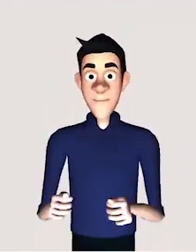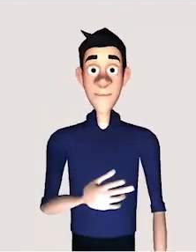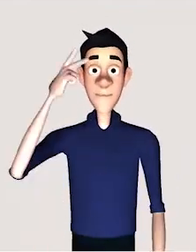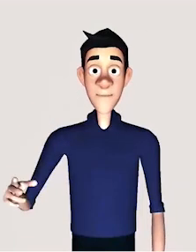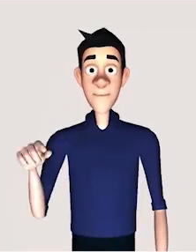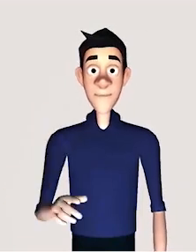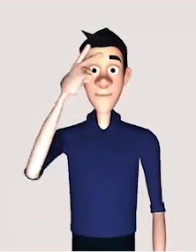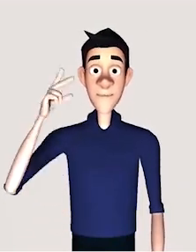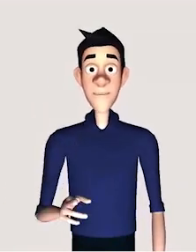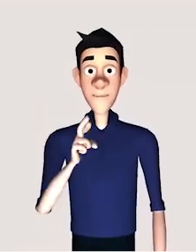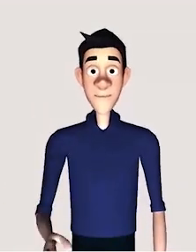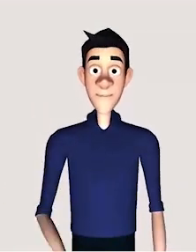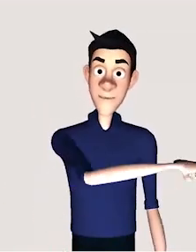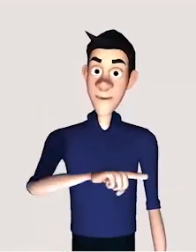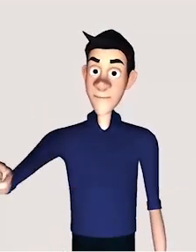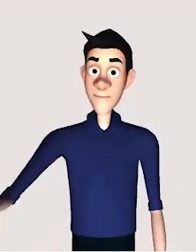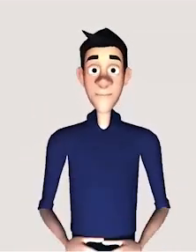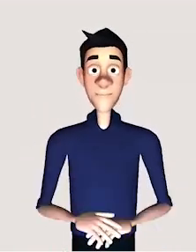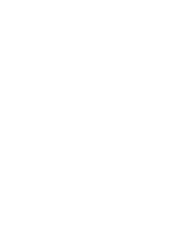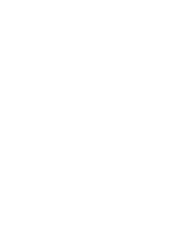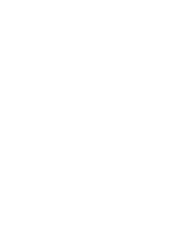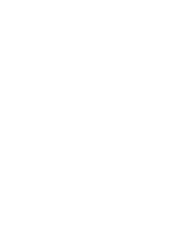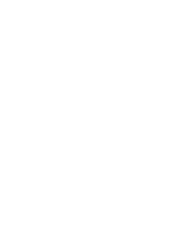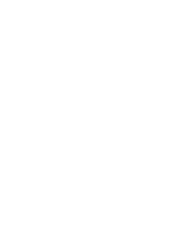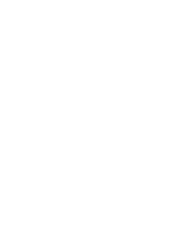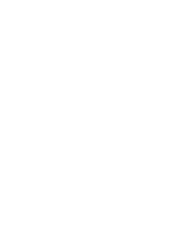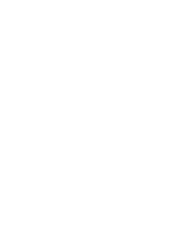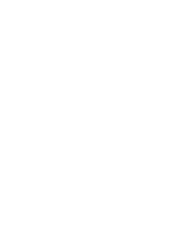Obrigado por assistir.